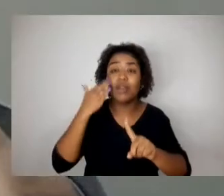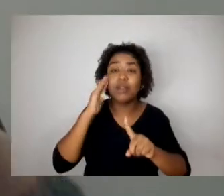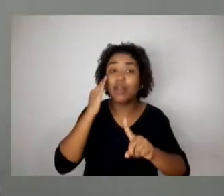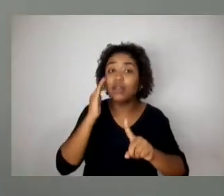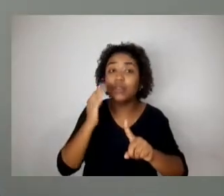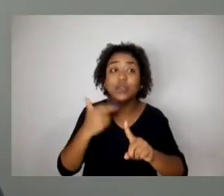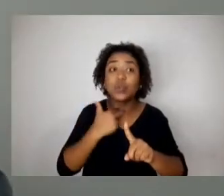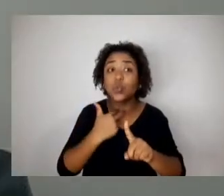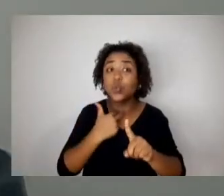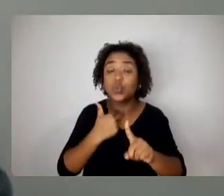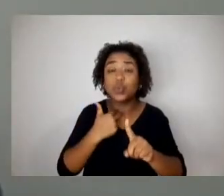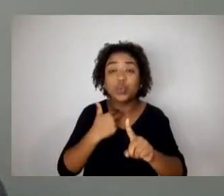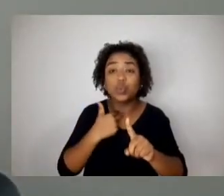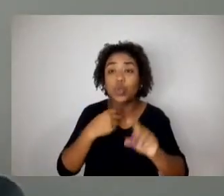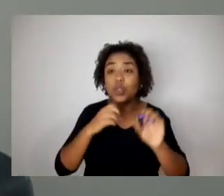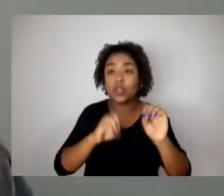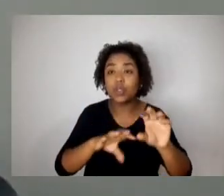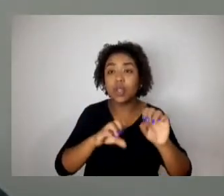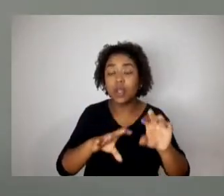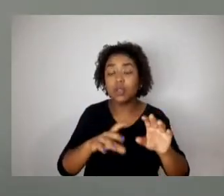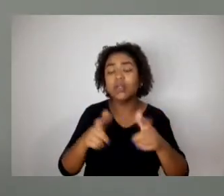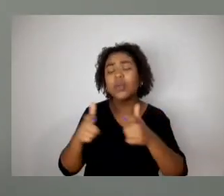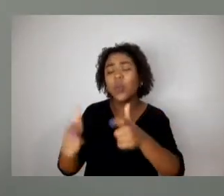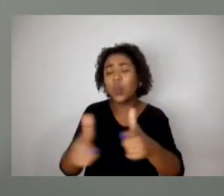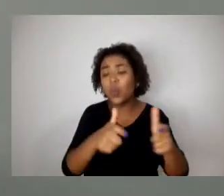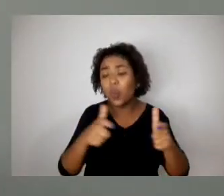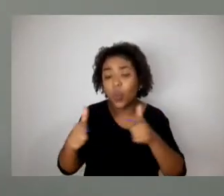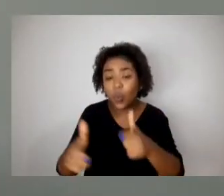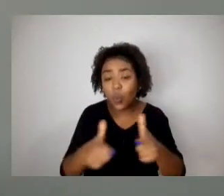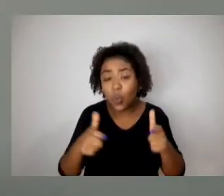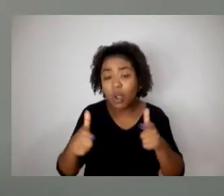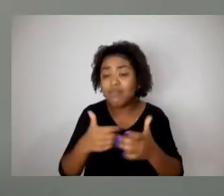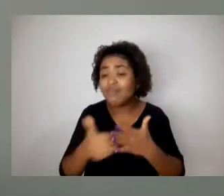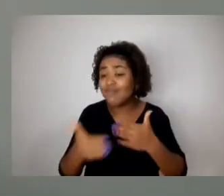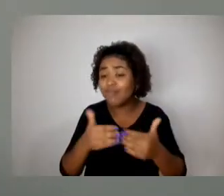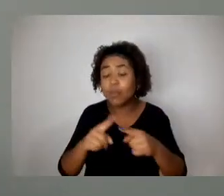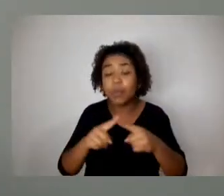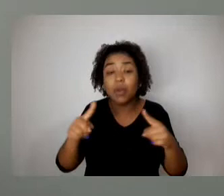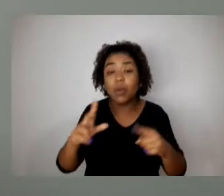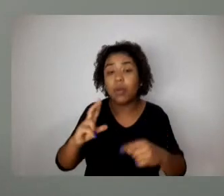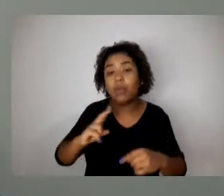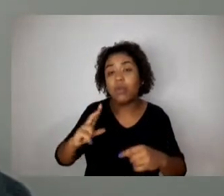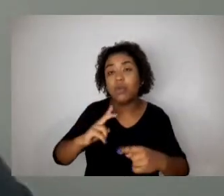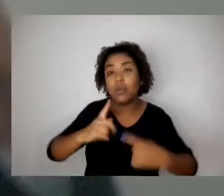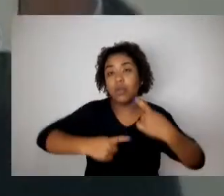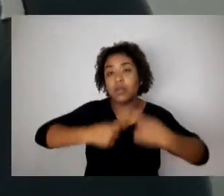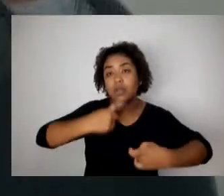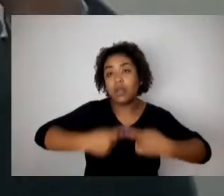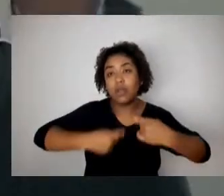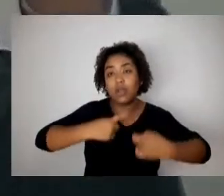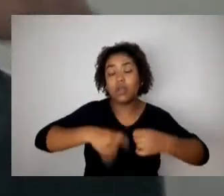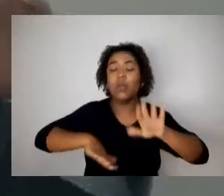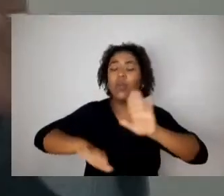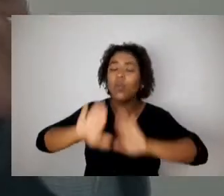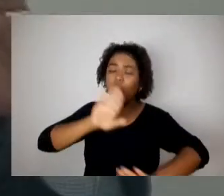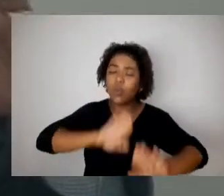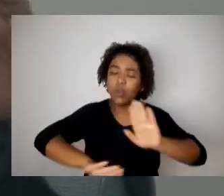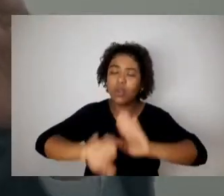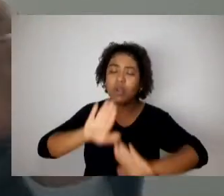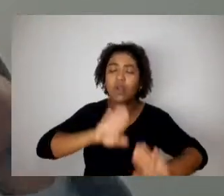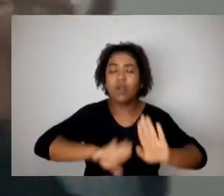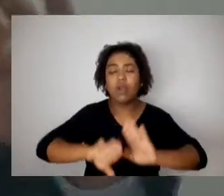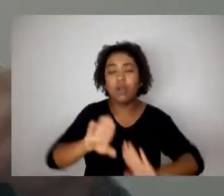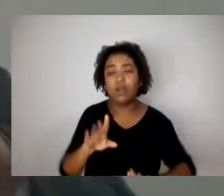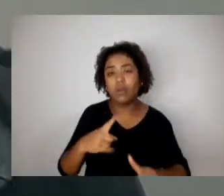implantado, mas a gente não pode pegar e transformar isso numa guerra pessoal. Tomar muito cuidado com essas narrativas porque em mim essa pega não vai colar.